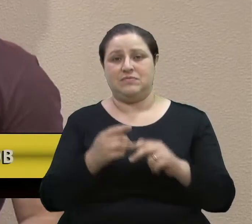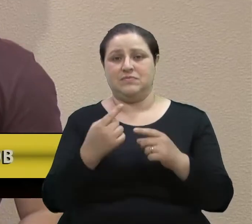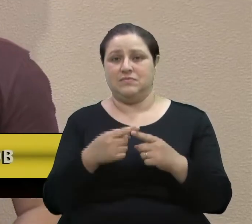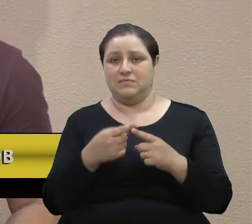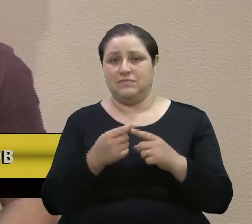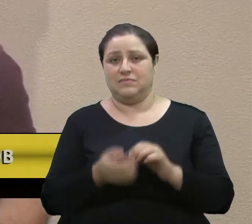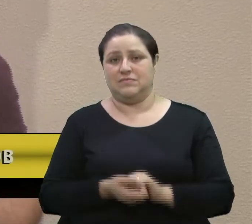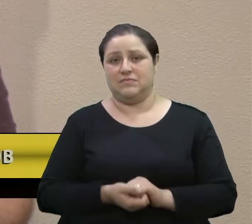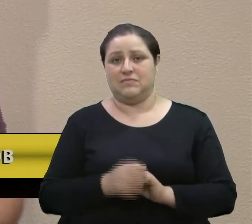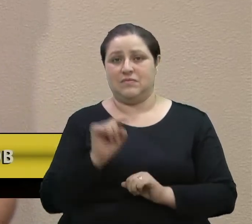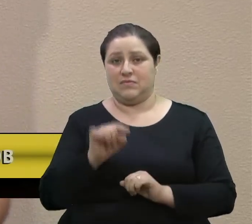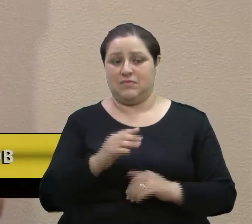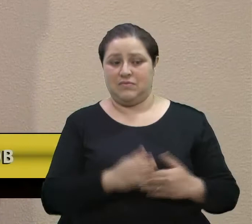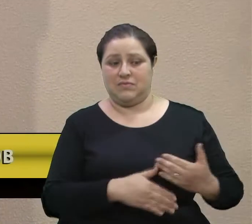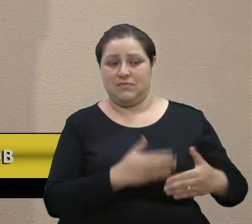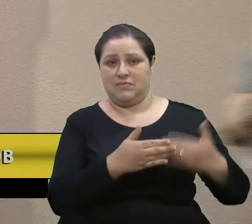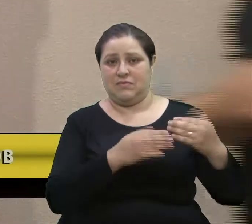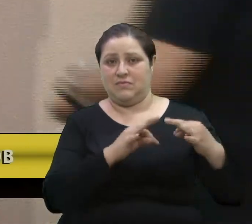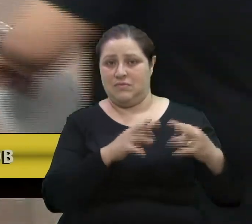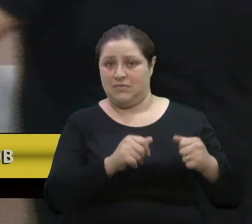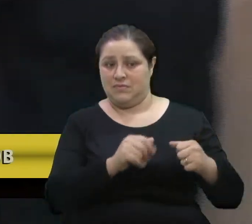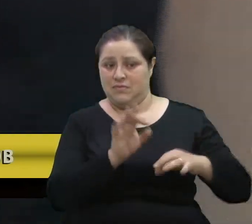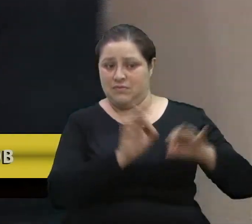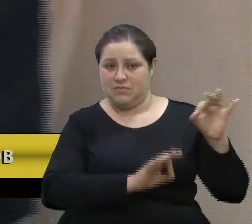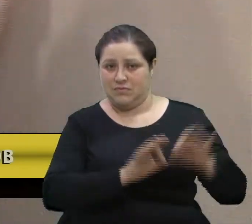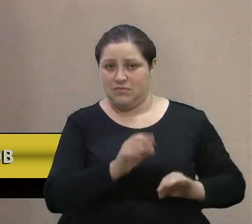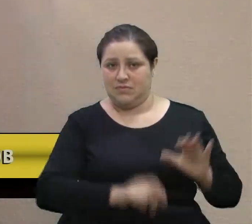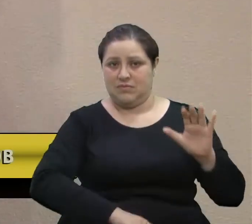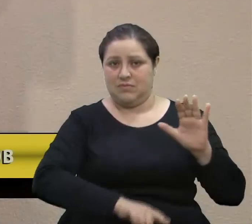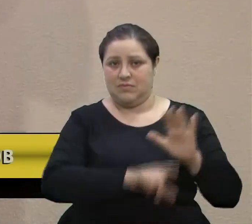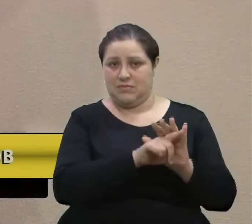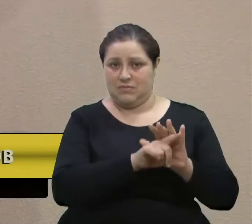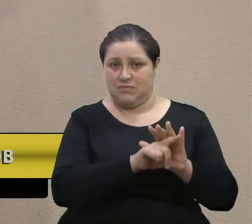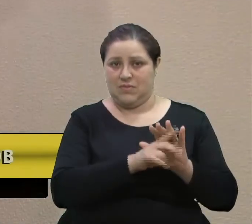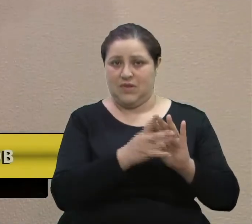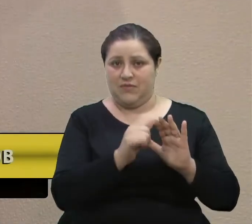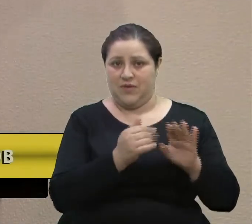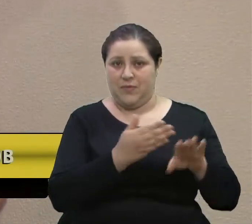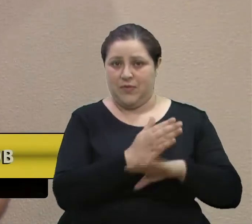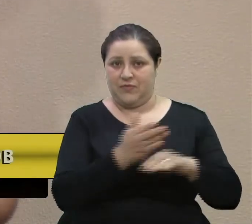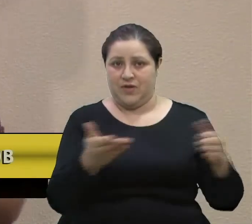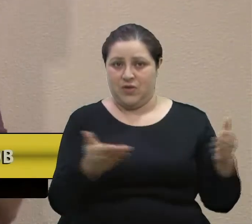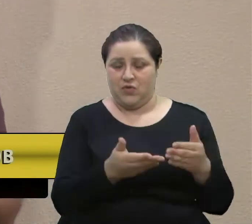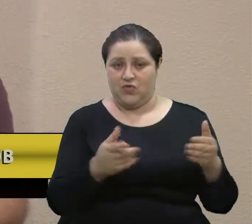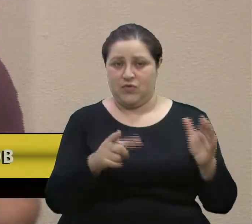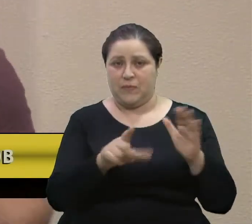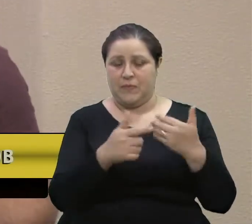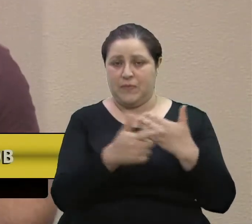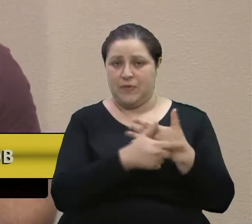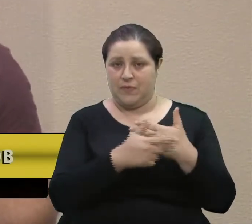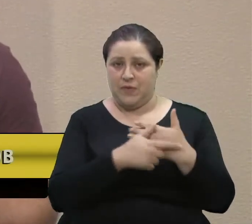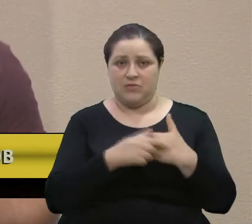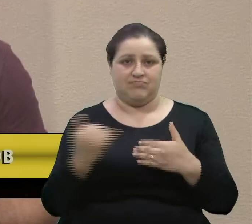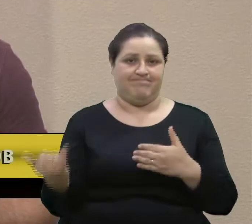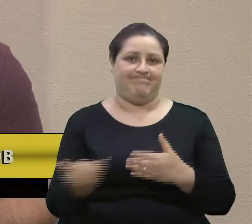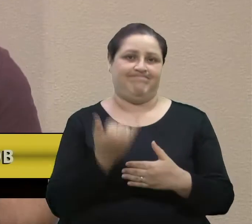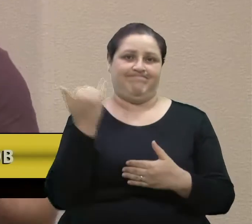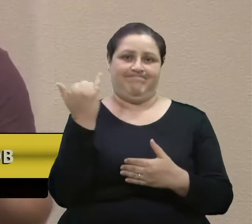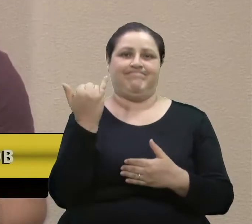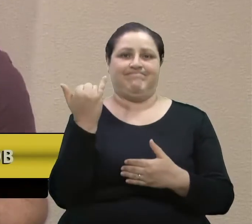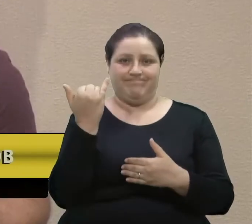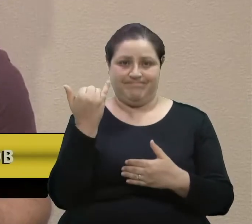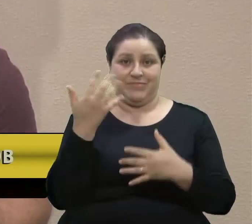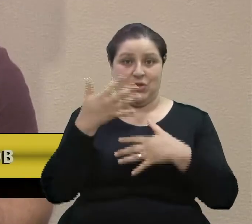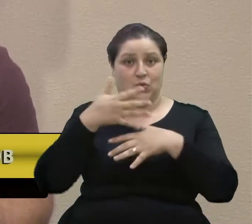porque esse processo todo, esse projeto todo, essa lei que nós vamos aprovar aqui hoje, ela tem o papel fundamental de